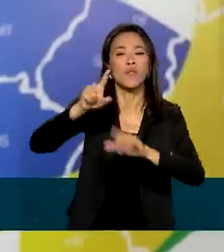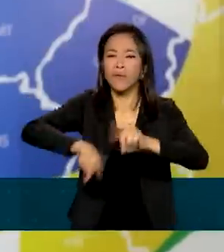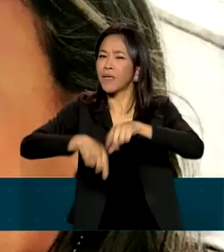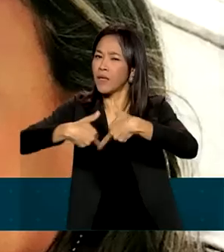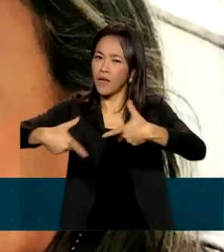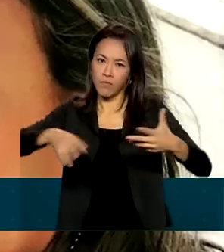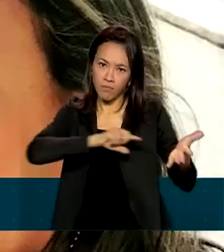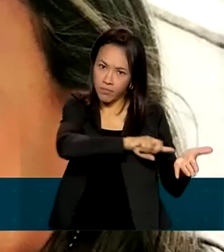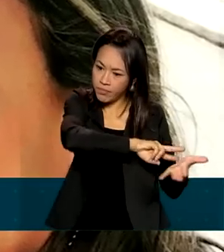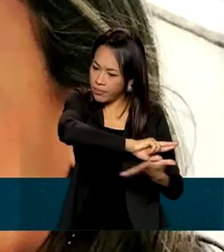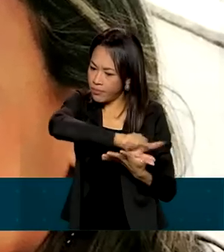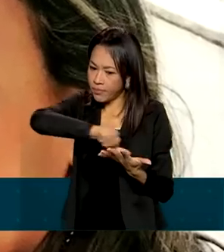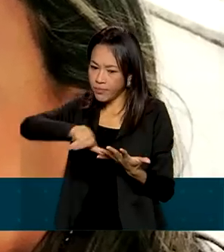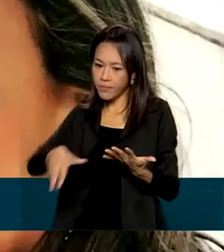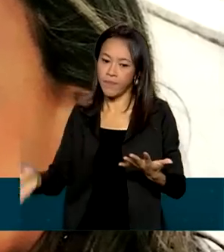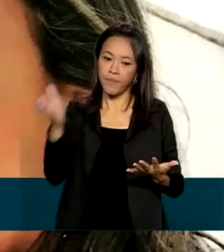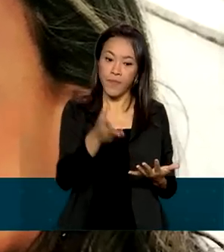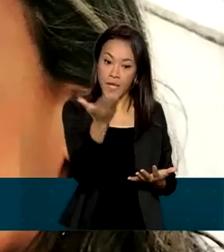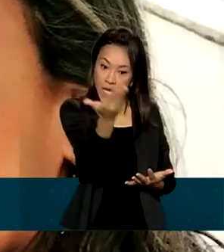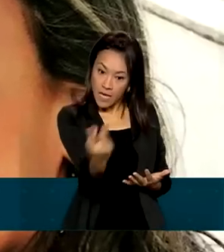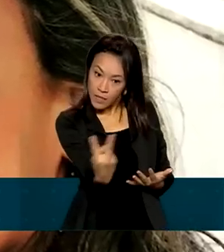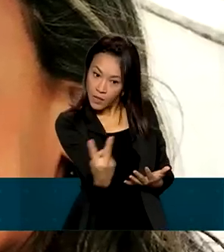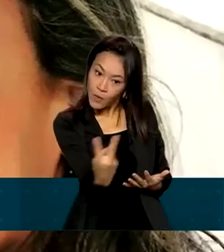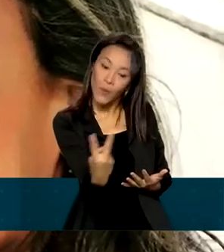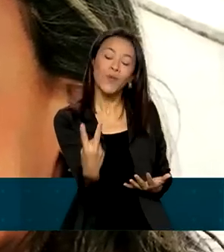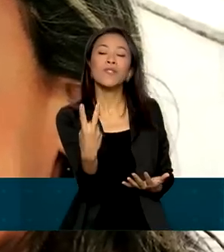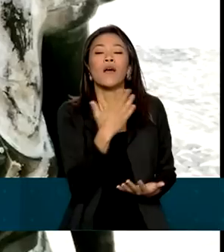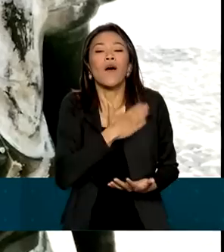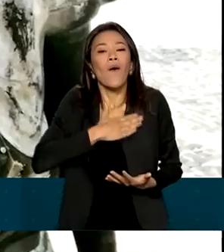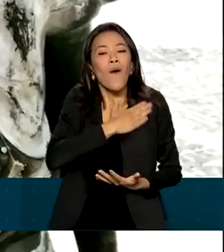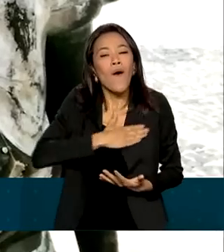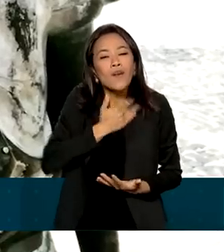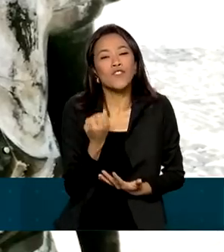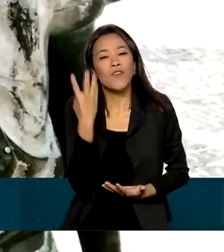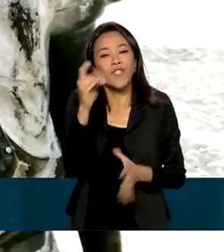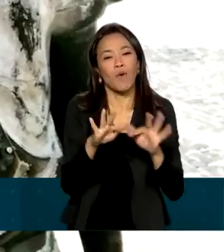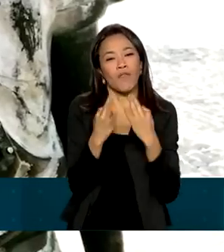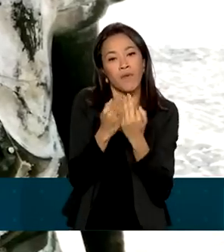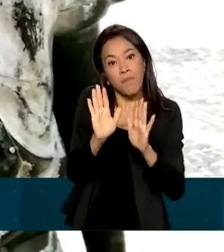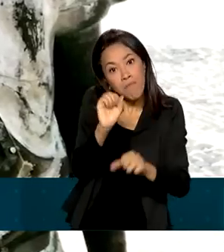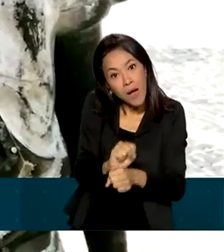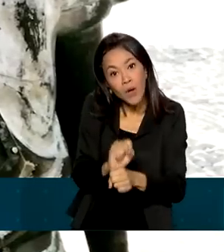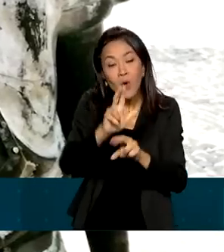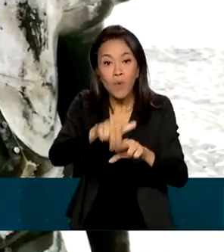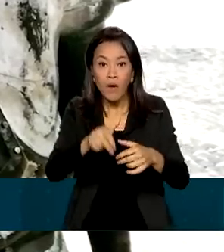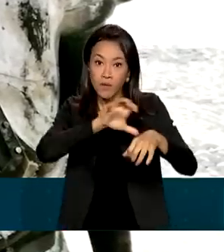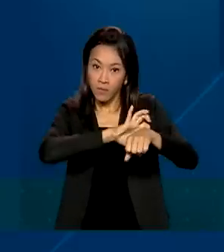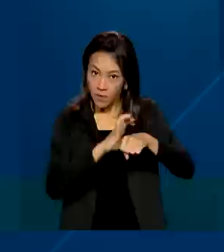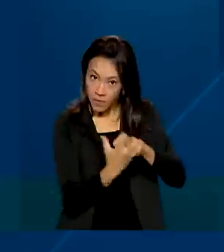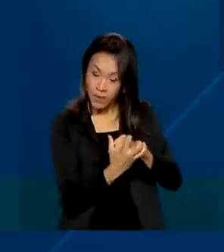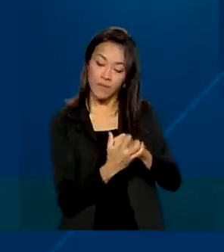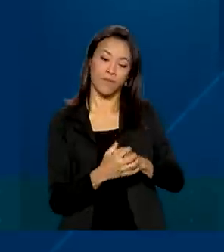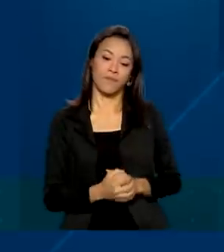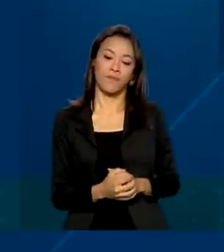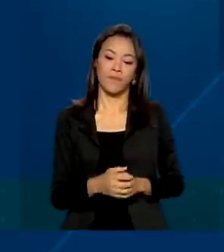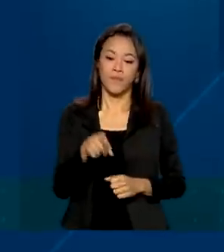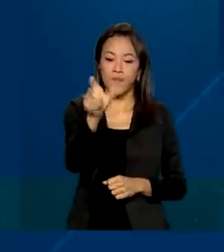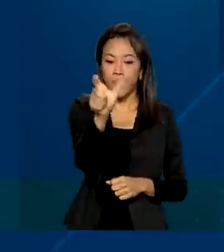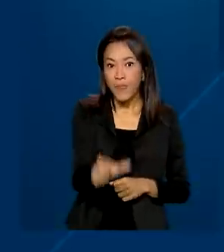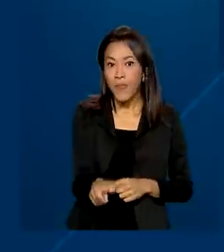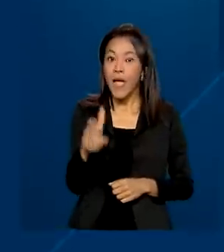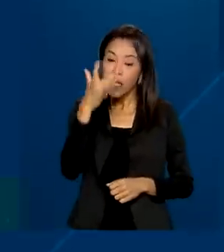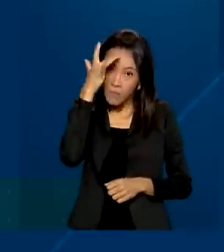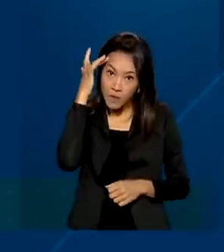brasileiros. O bancário Lúcius adora viajar com a família, mas teve que parar por causa da pandemia. As pessoas, eu acho que elas já